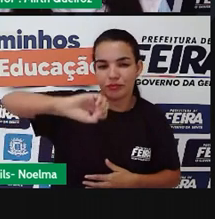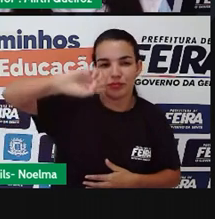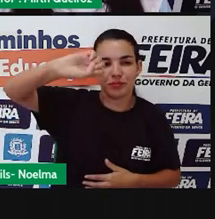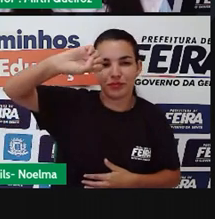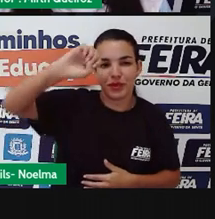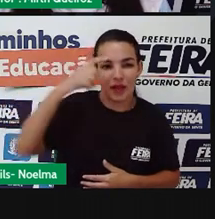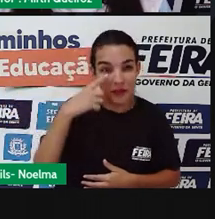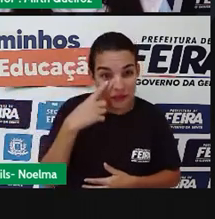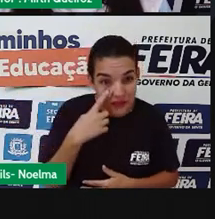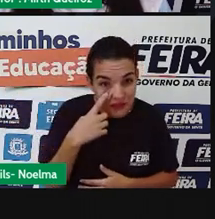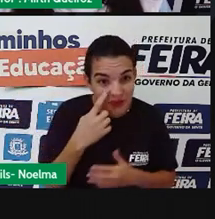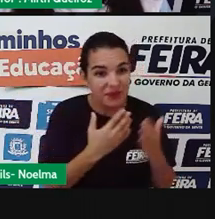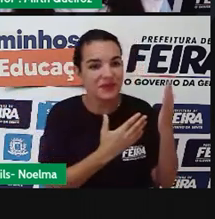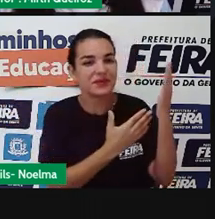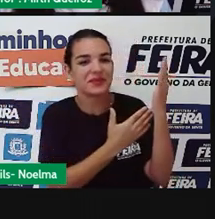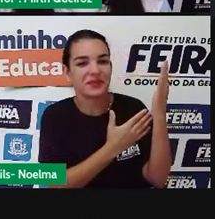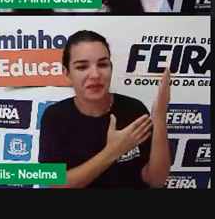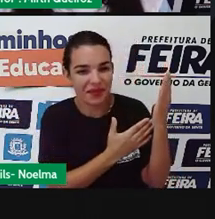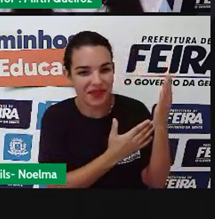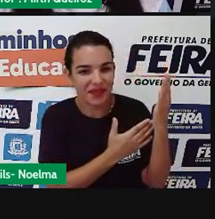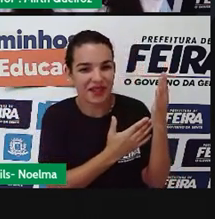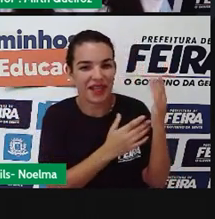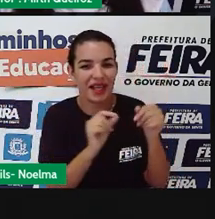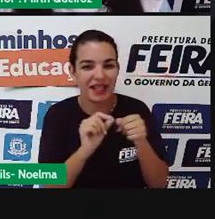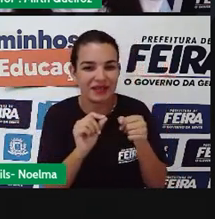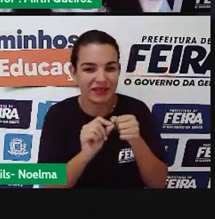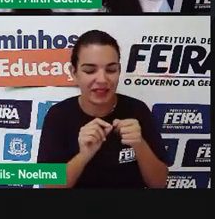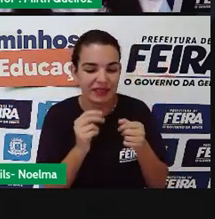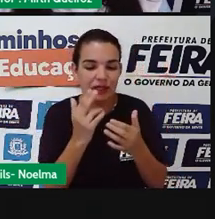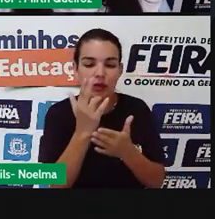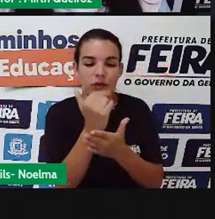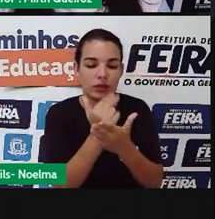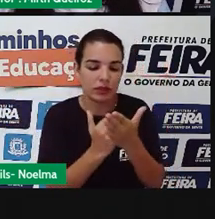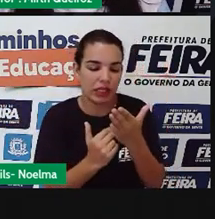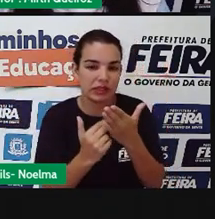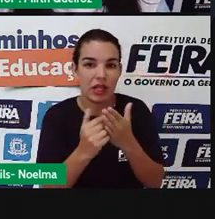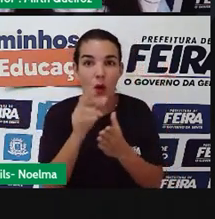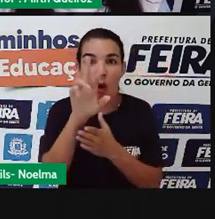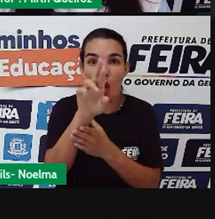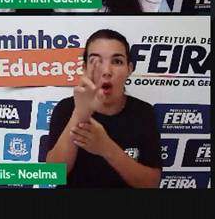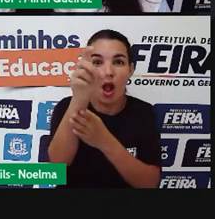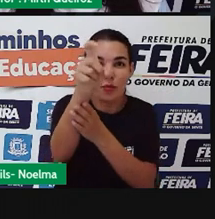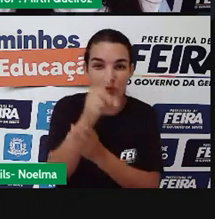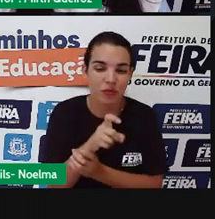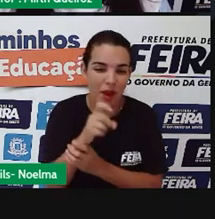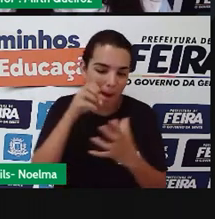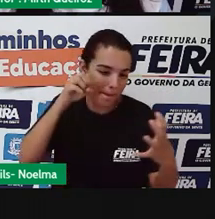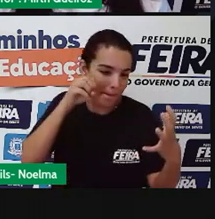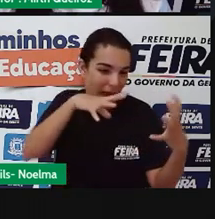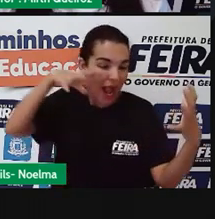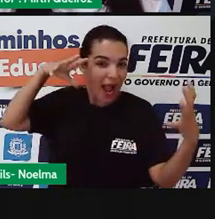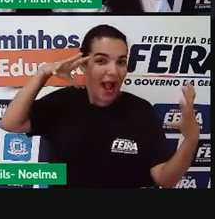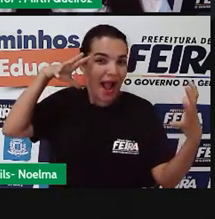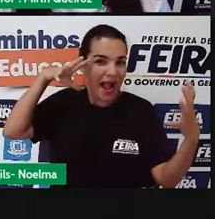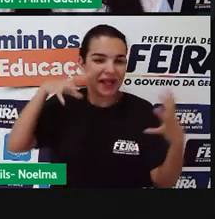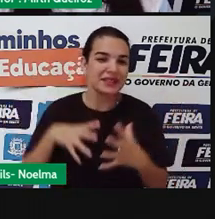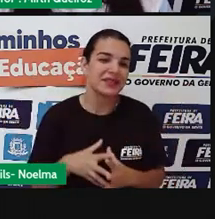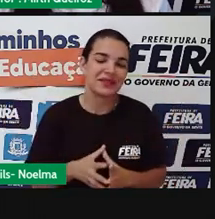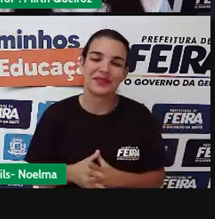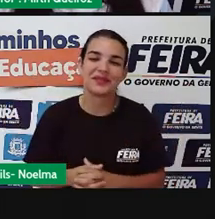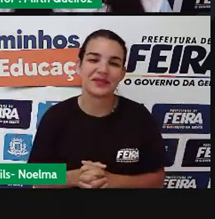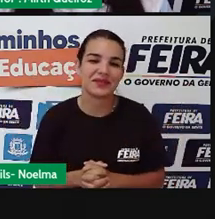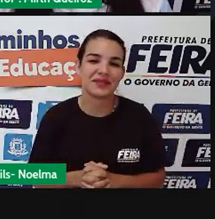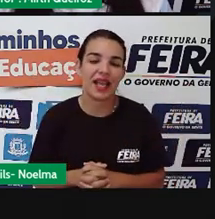E aí, essa versão que ele fez foi uma versão raio-x que vai revelar esse elefante aí dentro da jiboia.